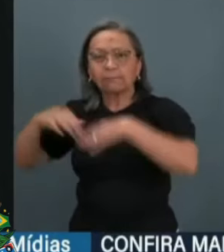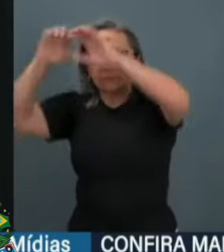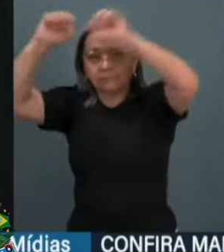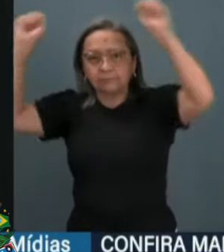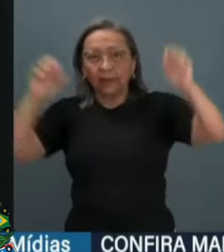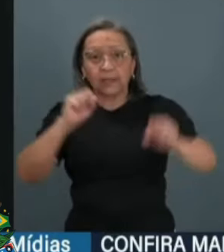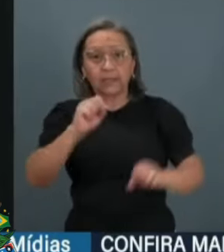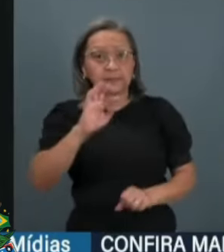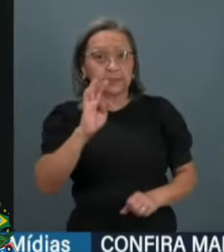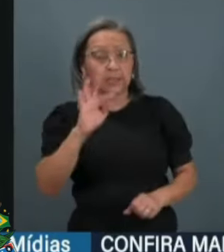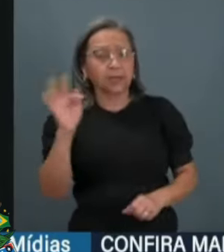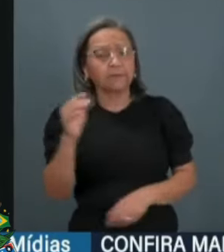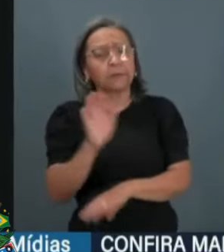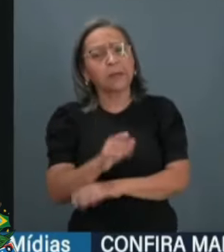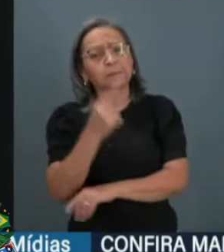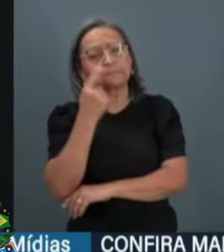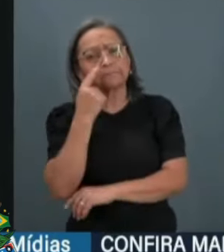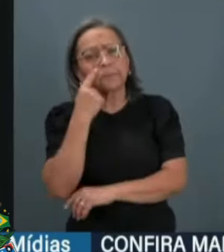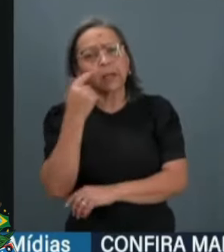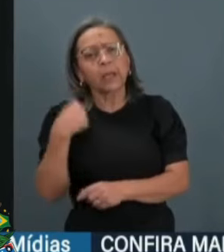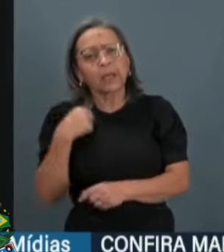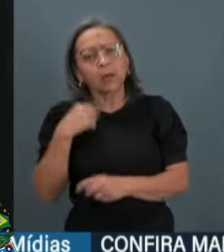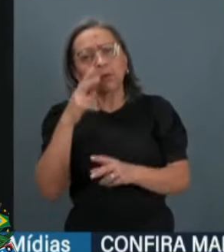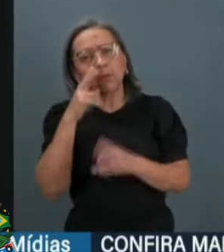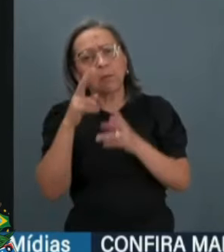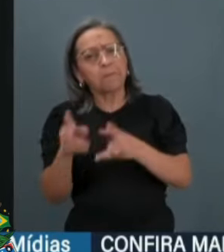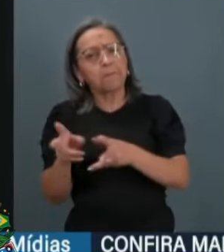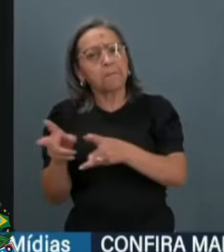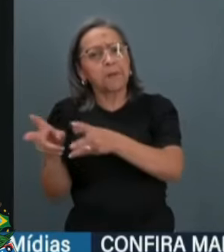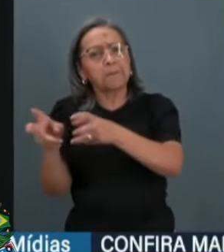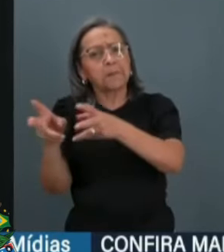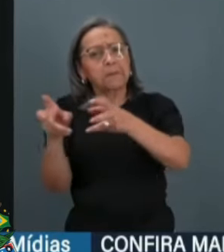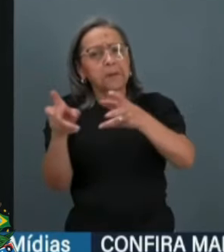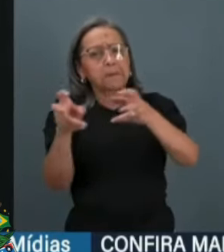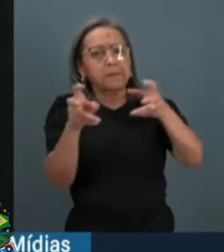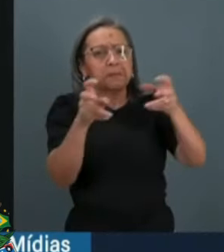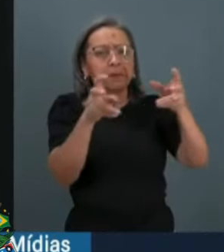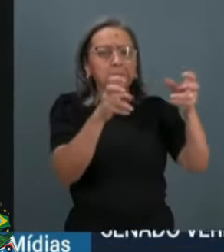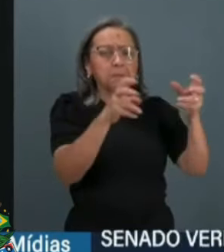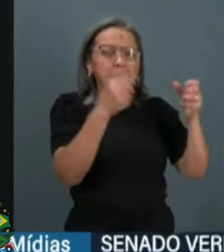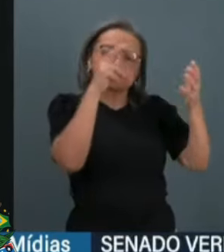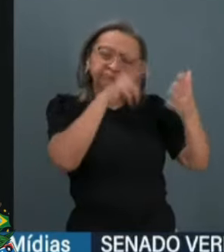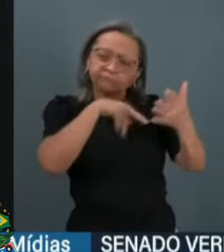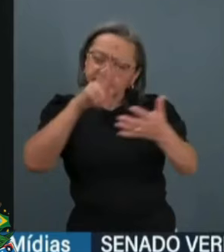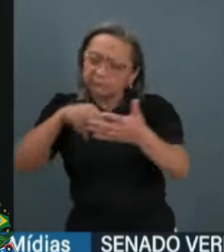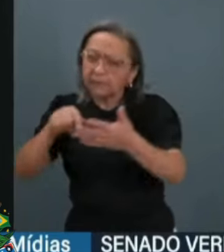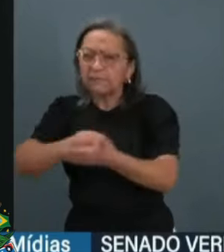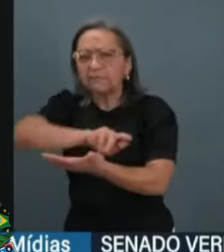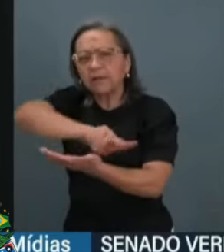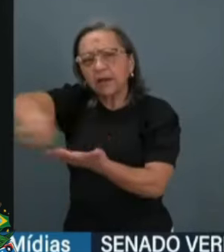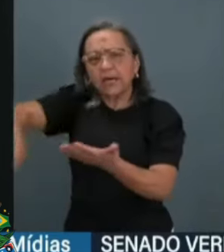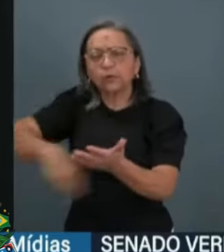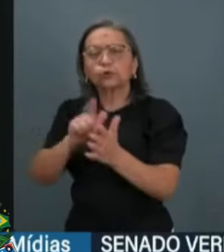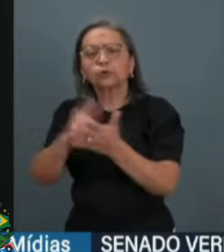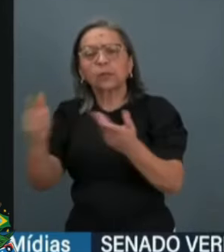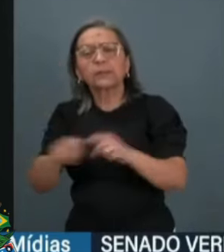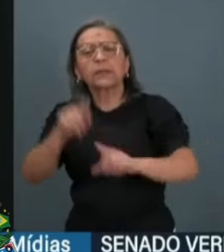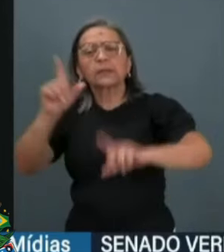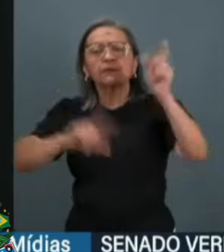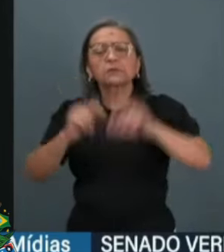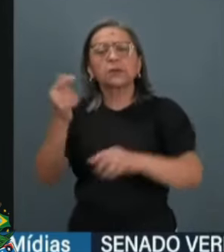Hoje eu observei, senador Espírito de Homem, vários jornais e também canais de televisão